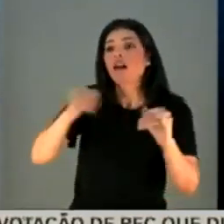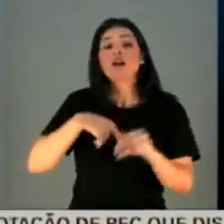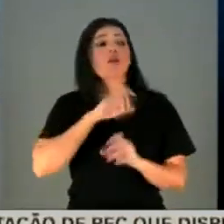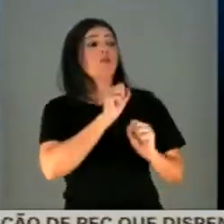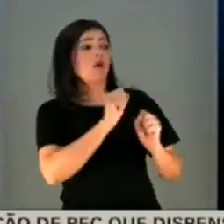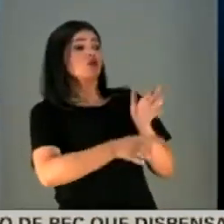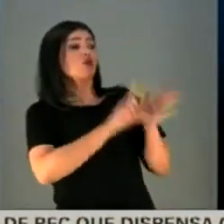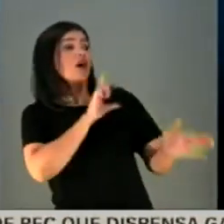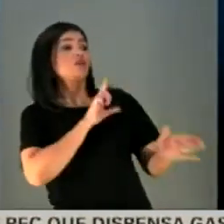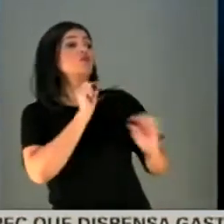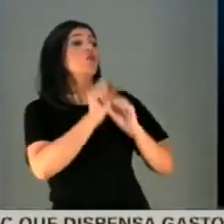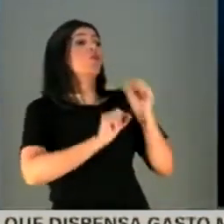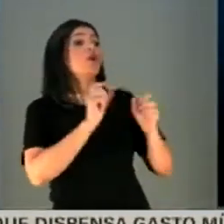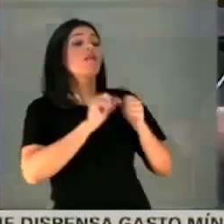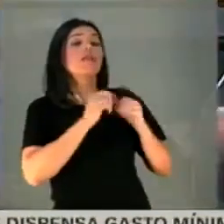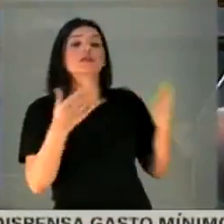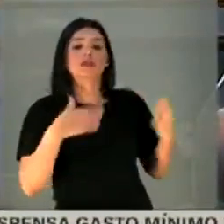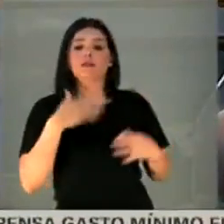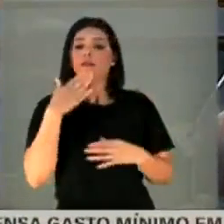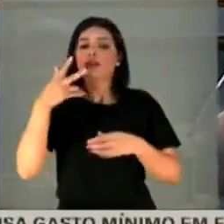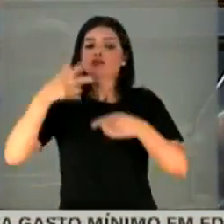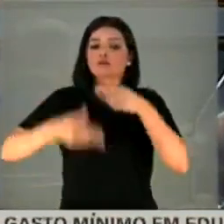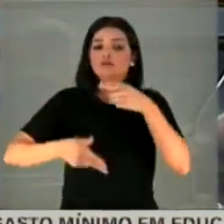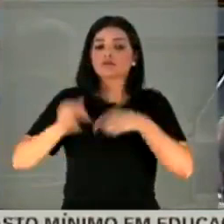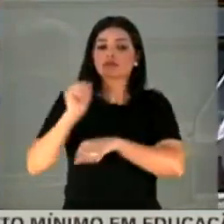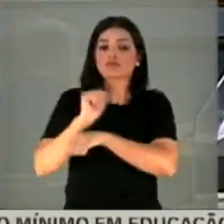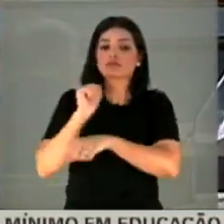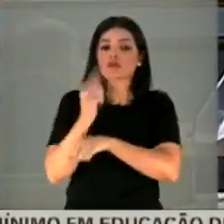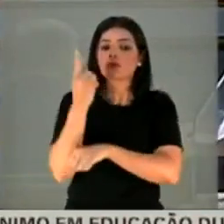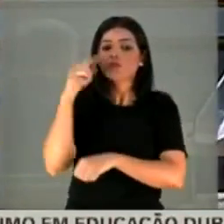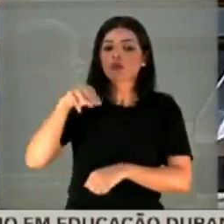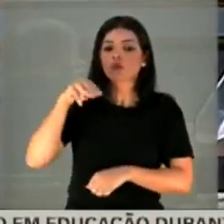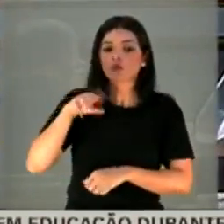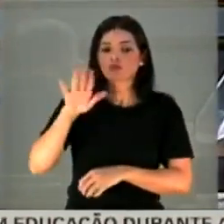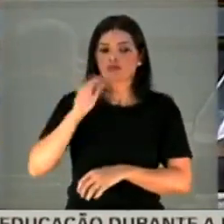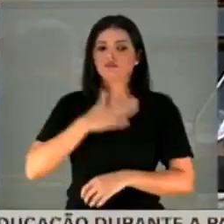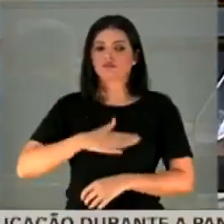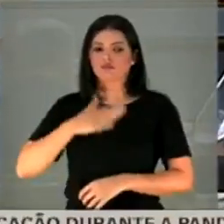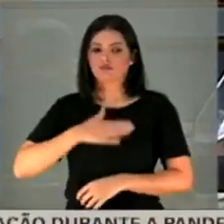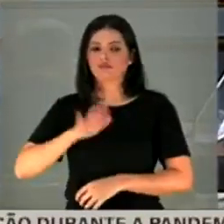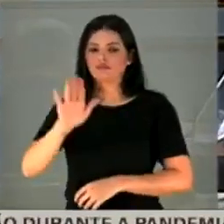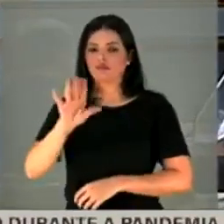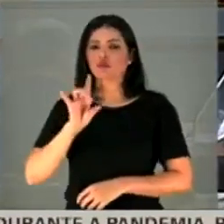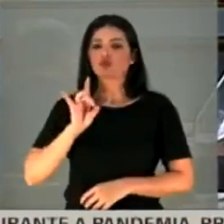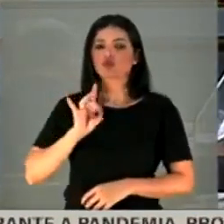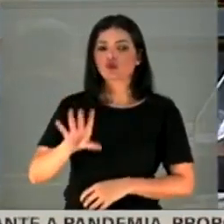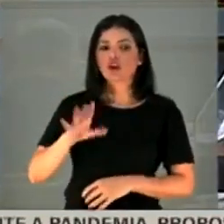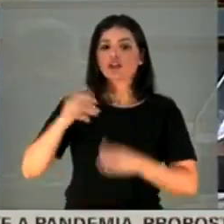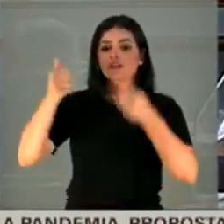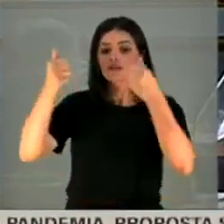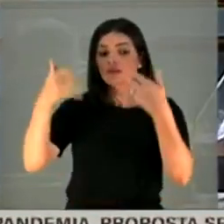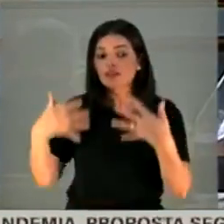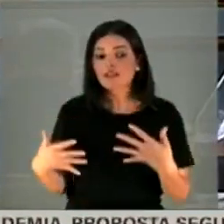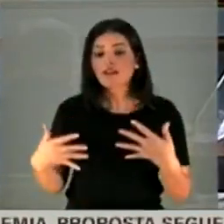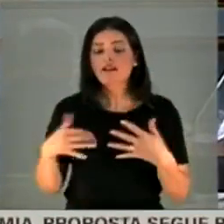Eu peço para interromper um minuto, só para explicar